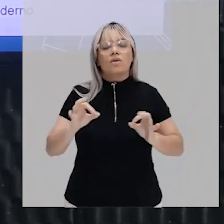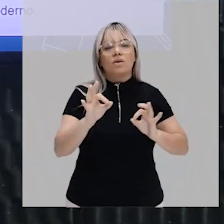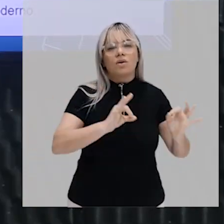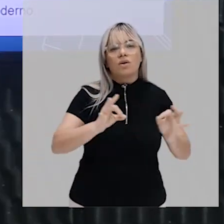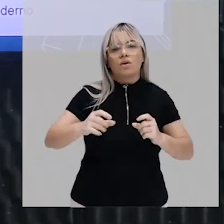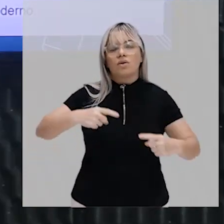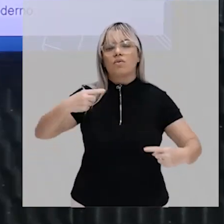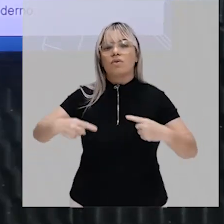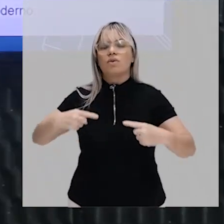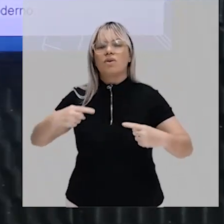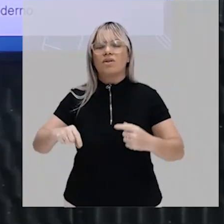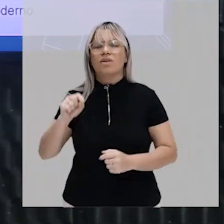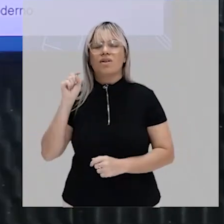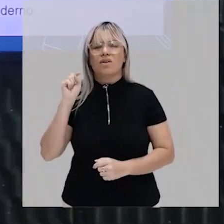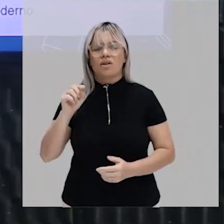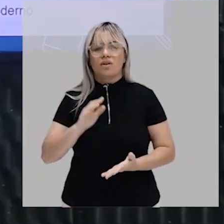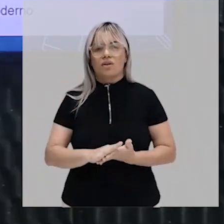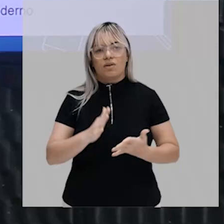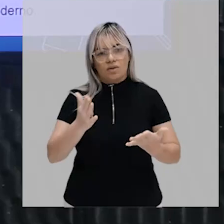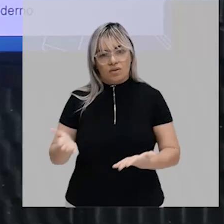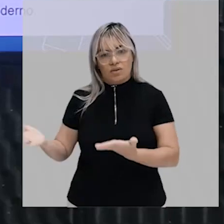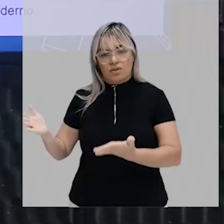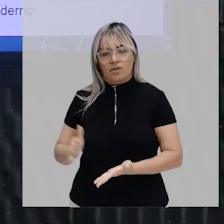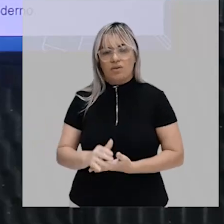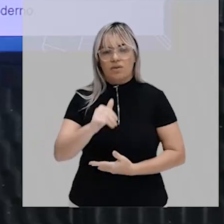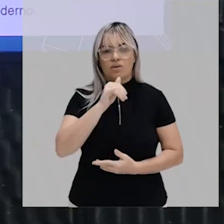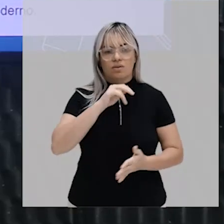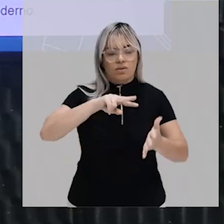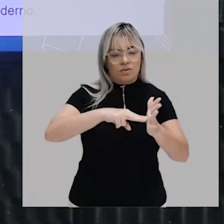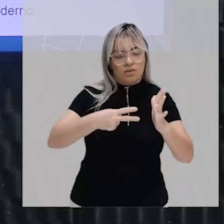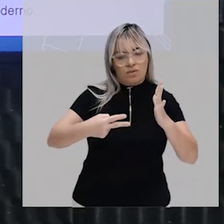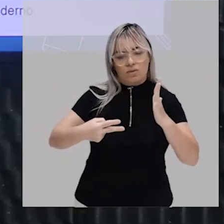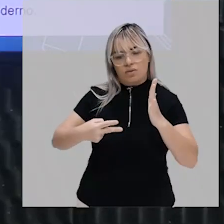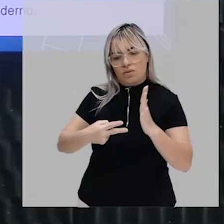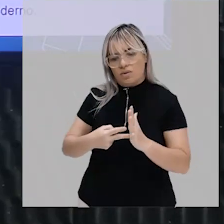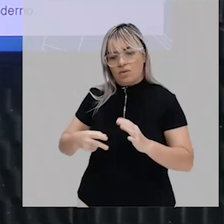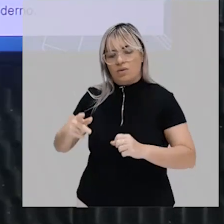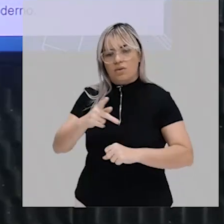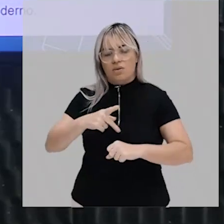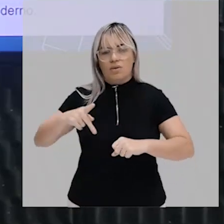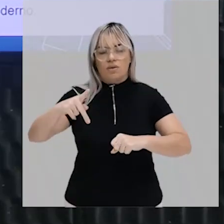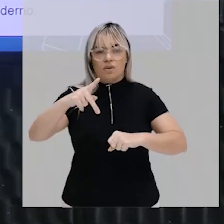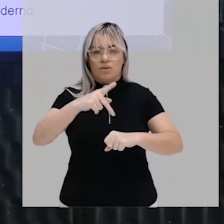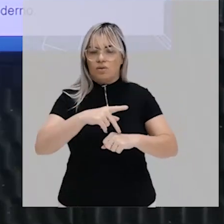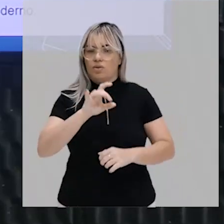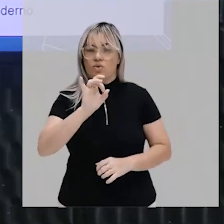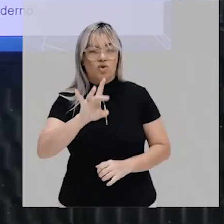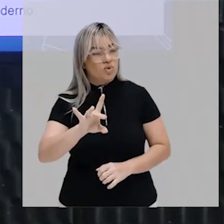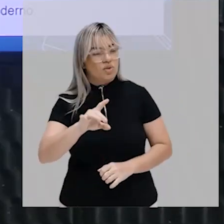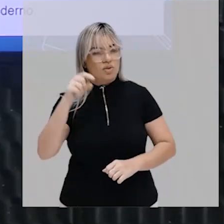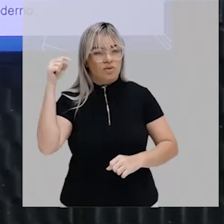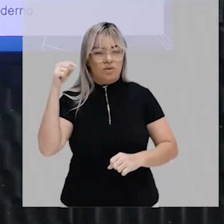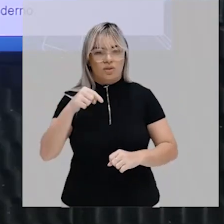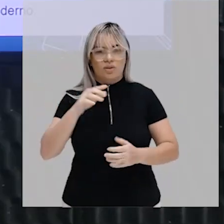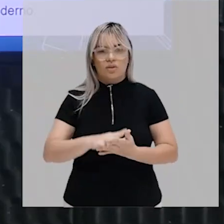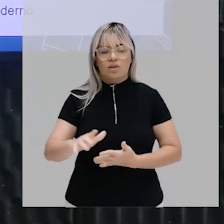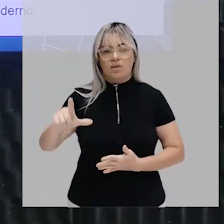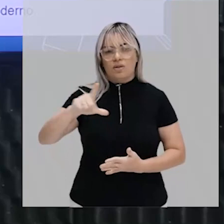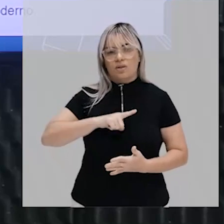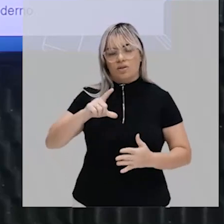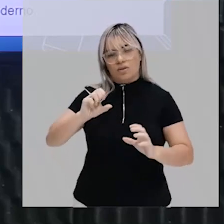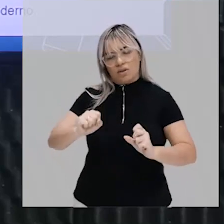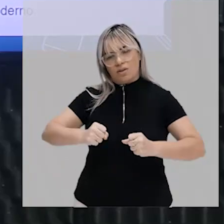o que é uma coisa coercitiva? nesse caso significa dizer que o Estado e só o Estado tem esse poder